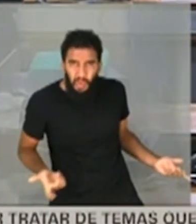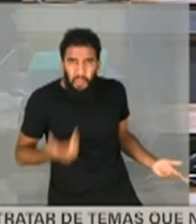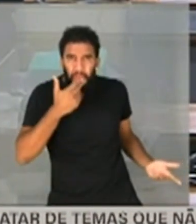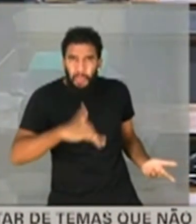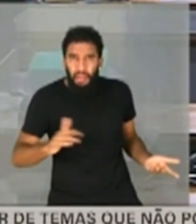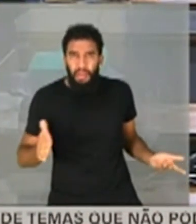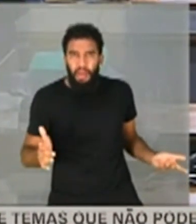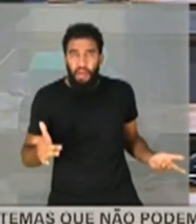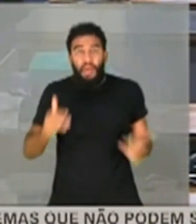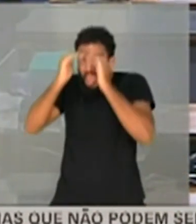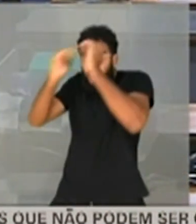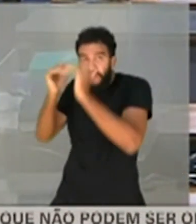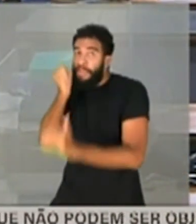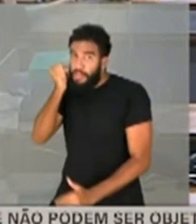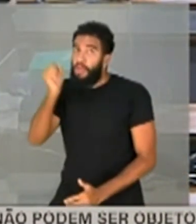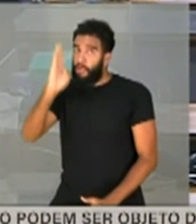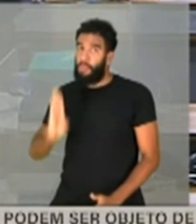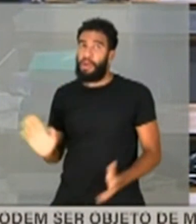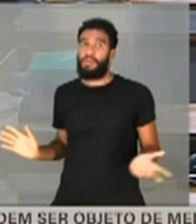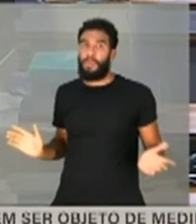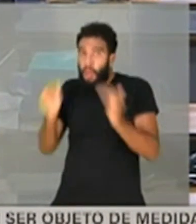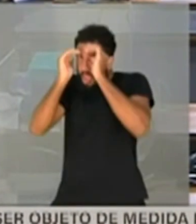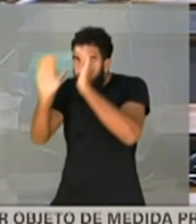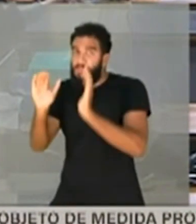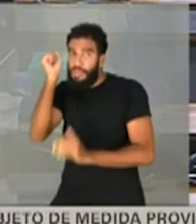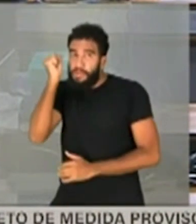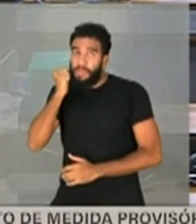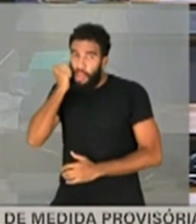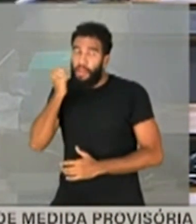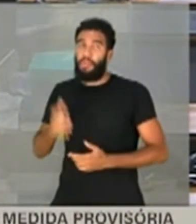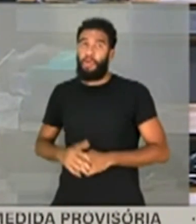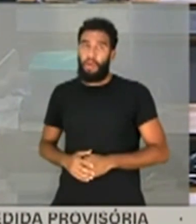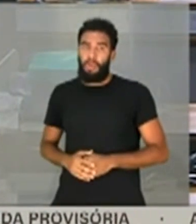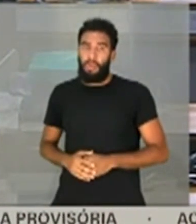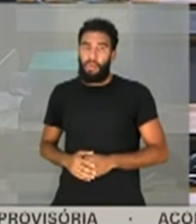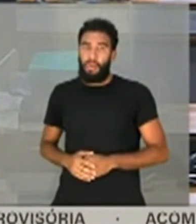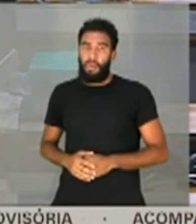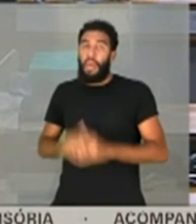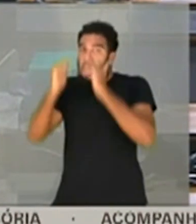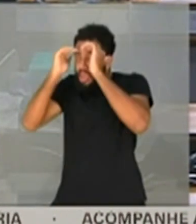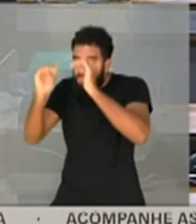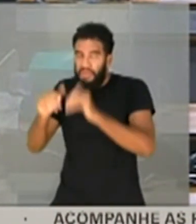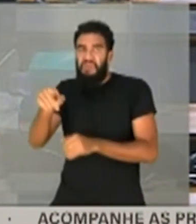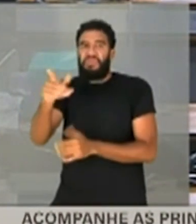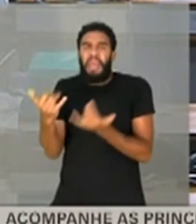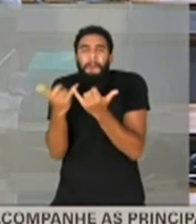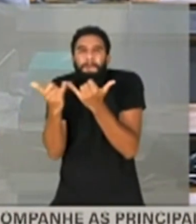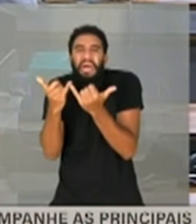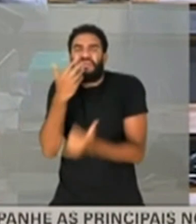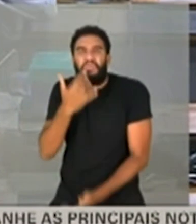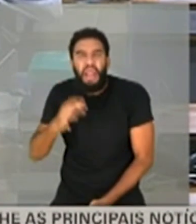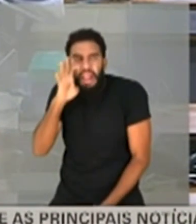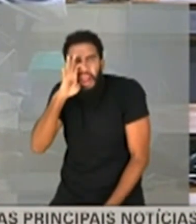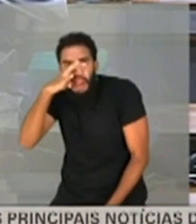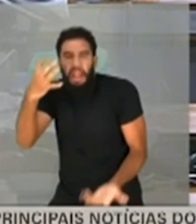moleque. Respeita o senador da... Respeita o senador da... Respeita o senador Você é moleque de recado. Eu vou ser moleque.